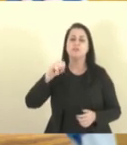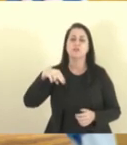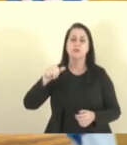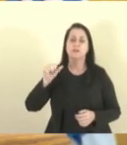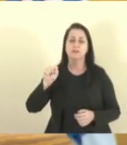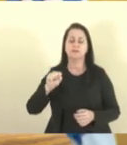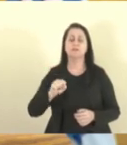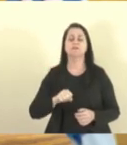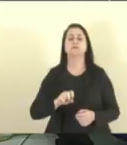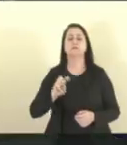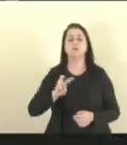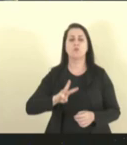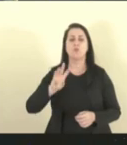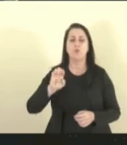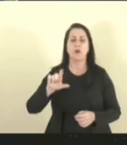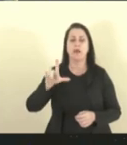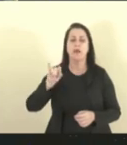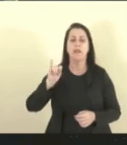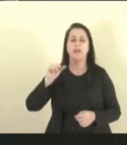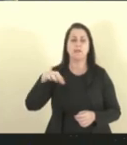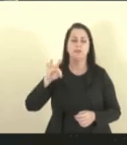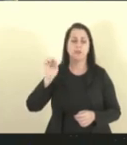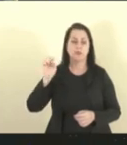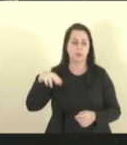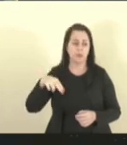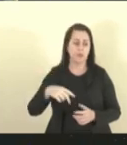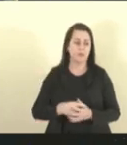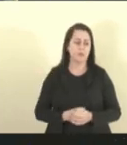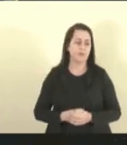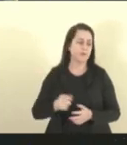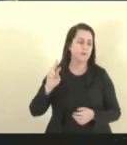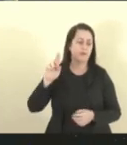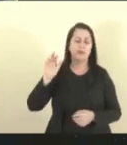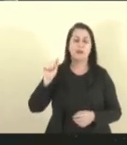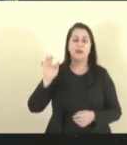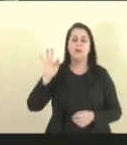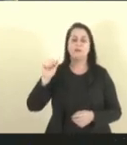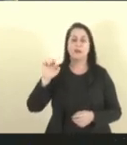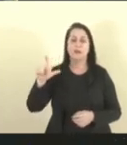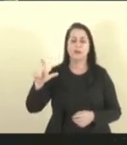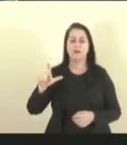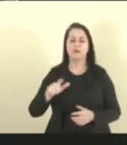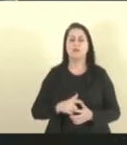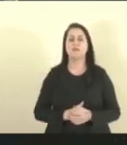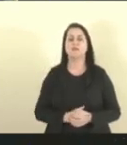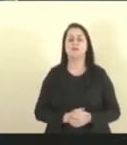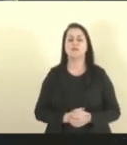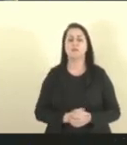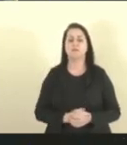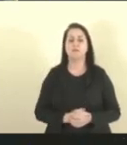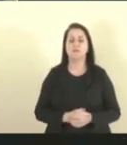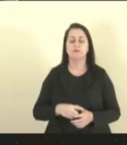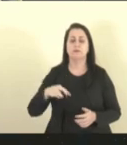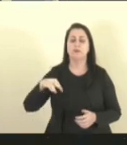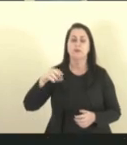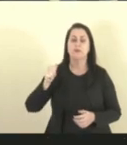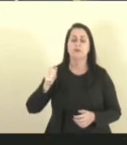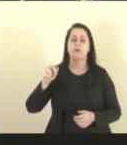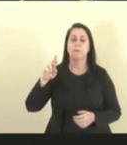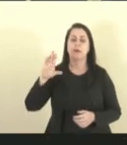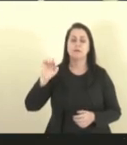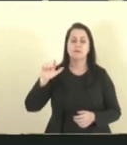Hélito Caetano, Rafael, Douglas, Marcelo,